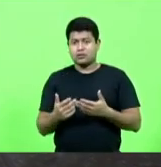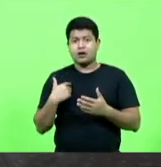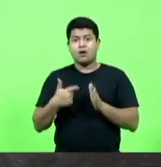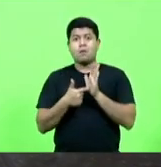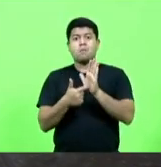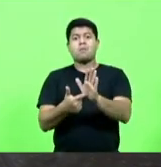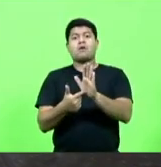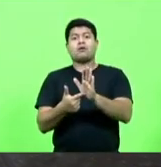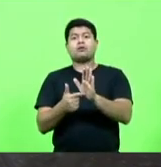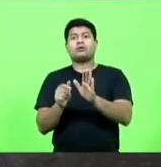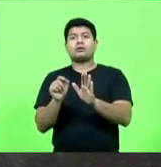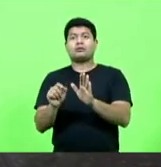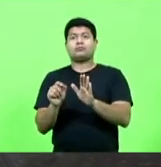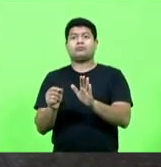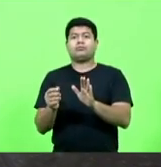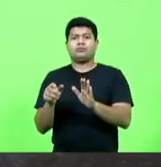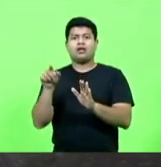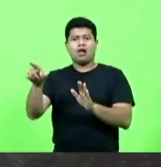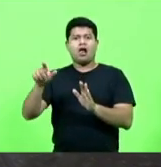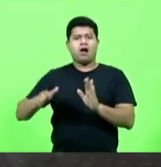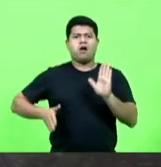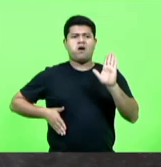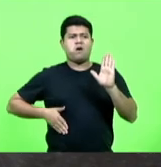aplicativo do seu celular para o bandido?